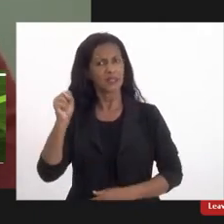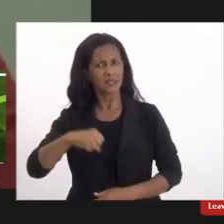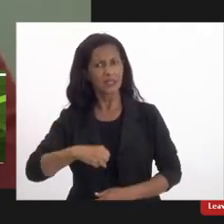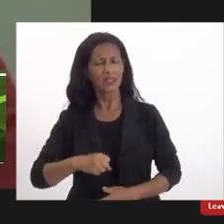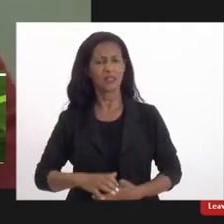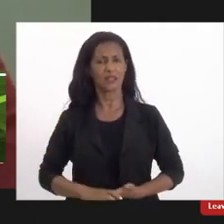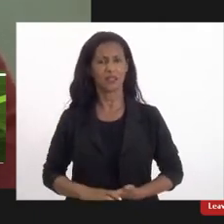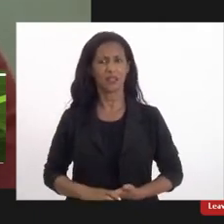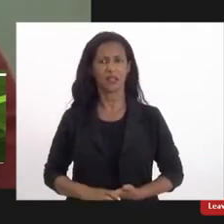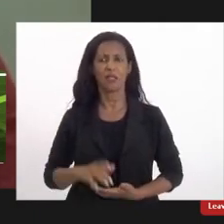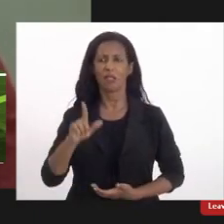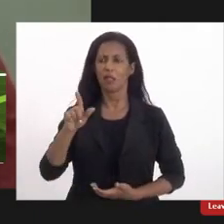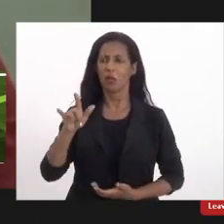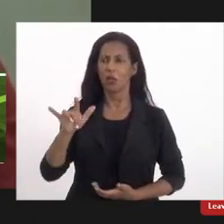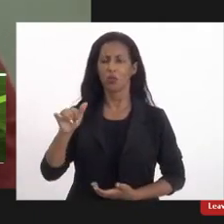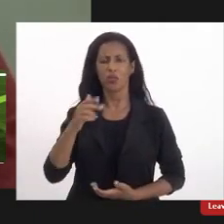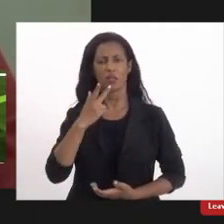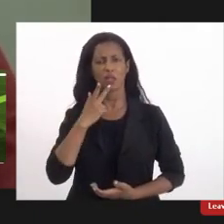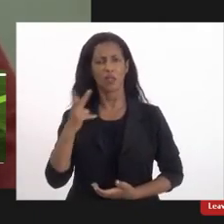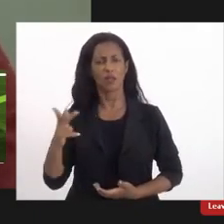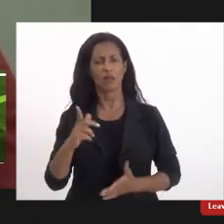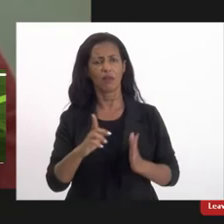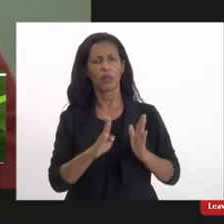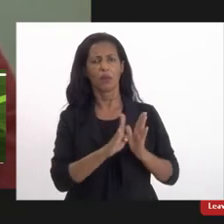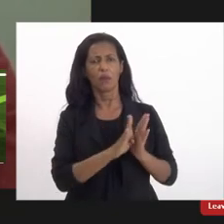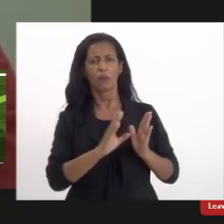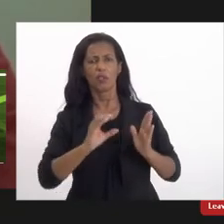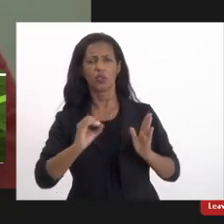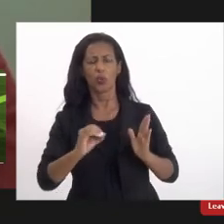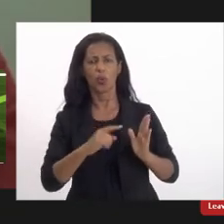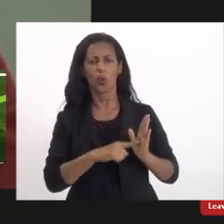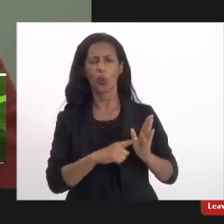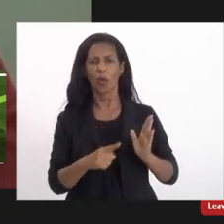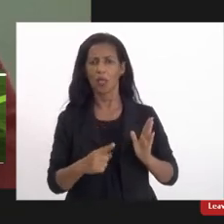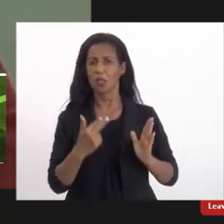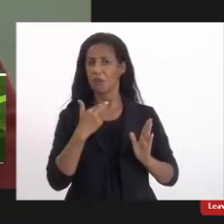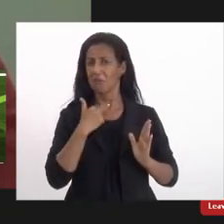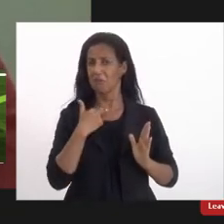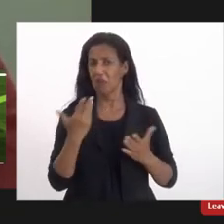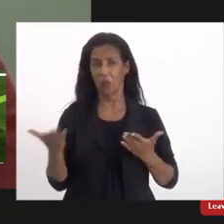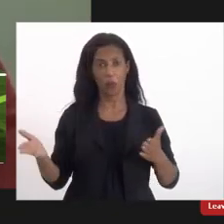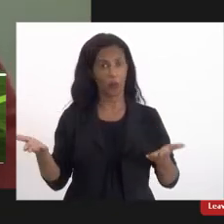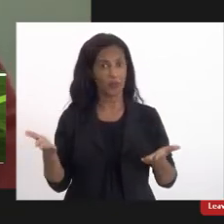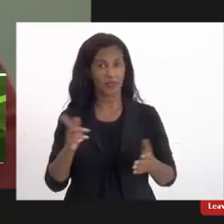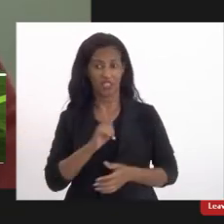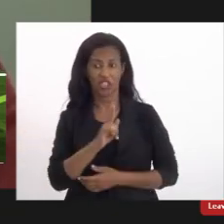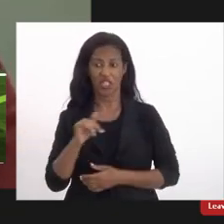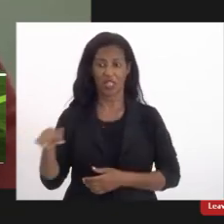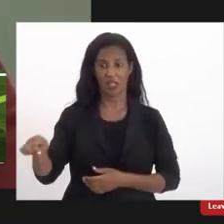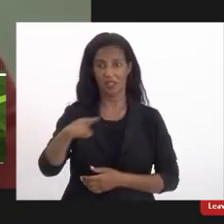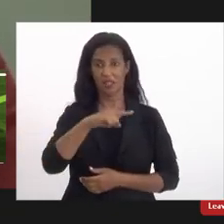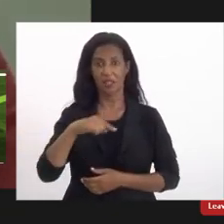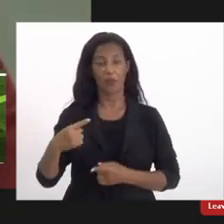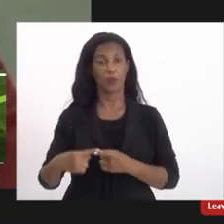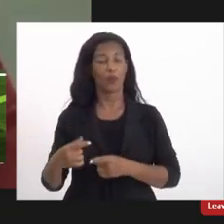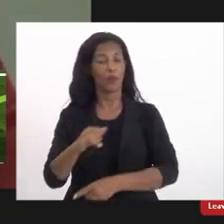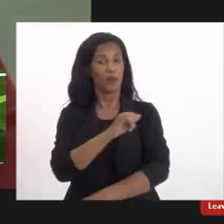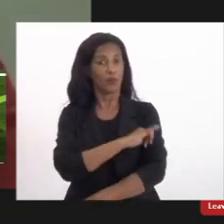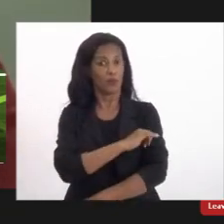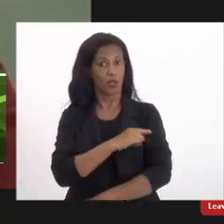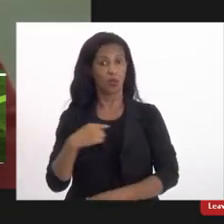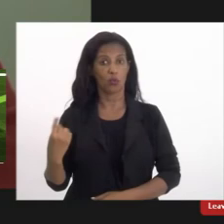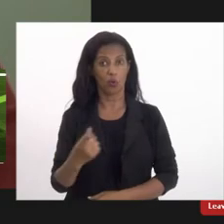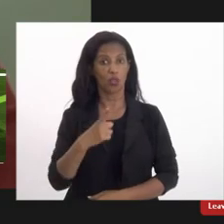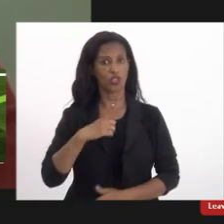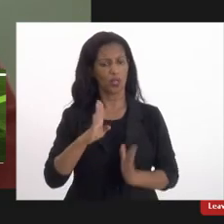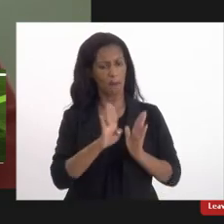a Luciana falou sobre os boletins de ocorrência, mas isso não pode ser generalizado porque no Rio de Janeiro nós temos